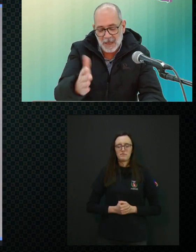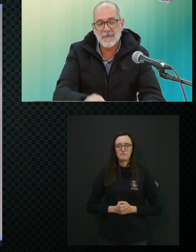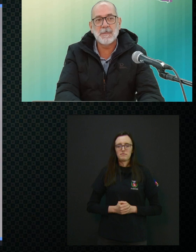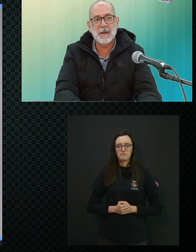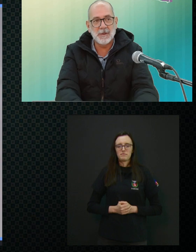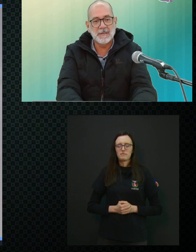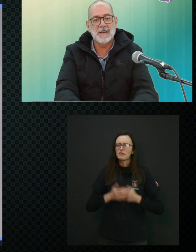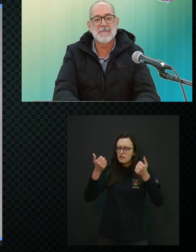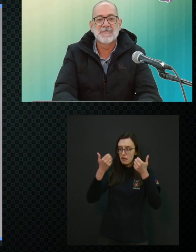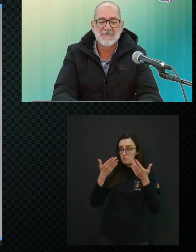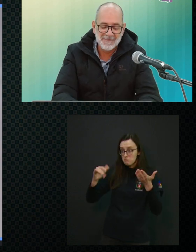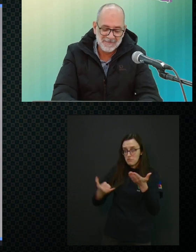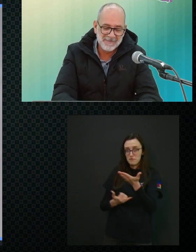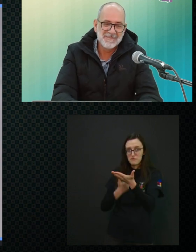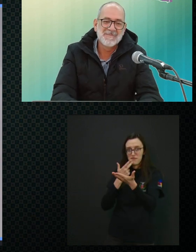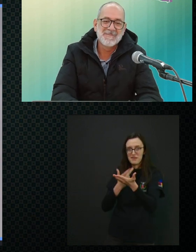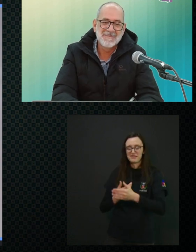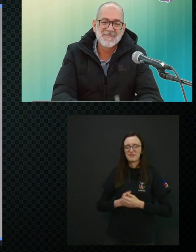Sim, eu cheguei no centro.